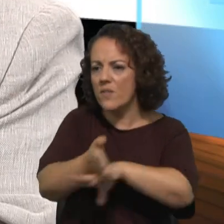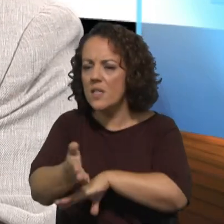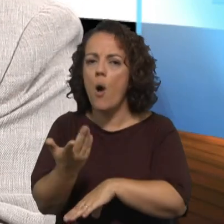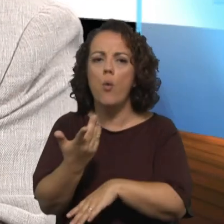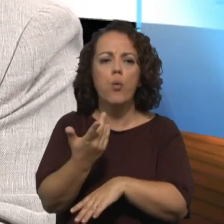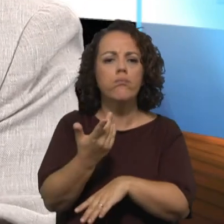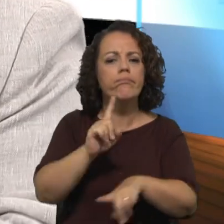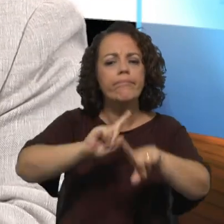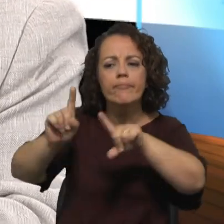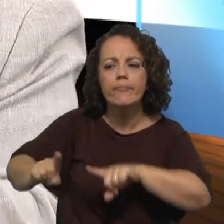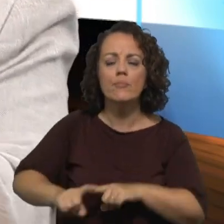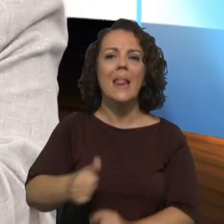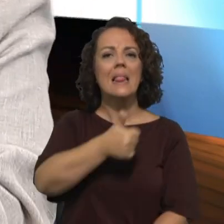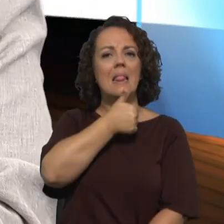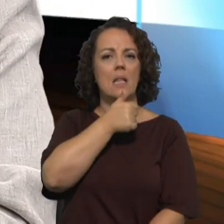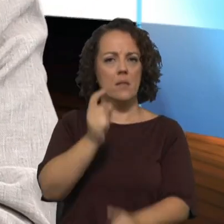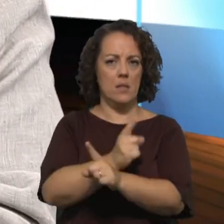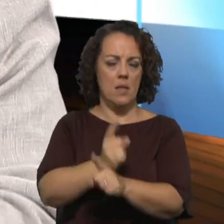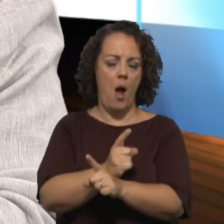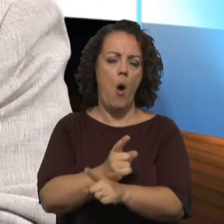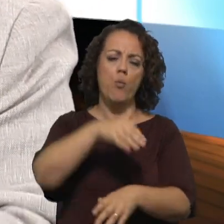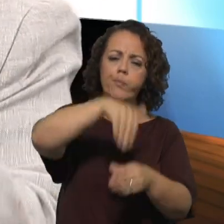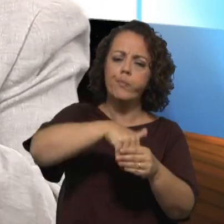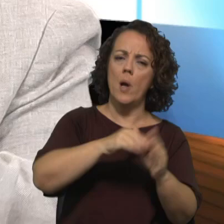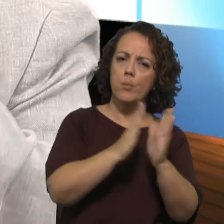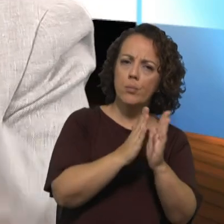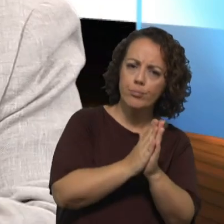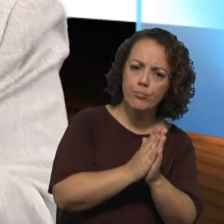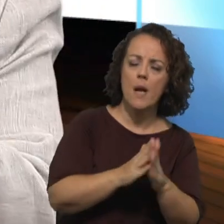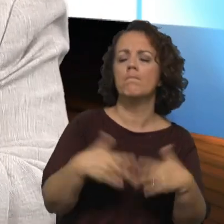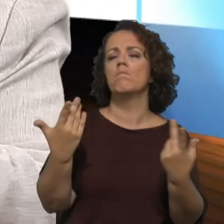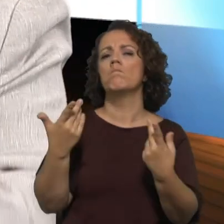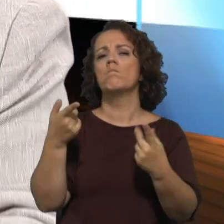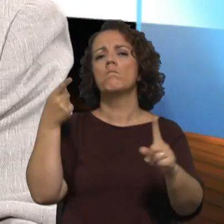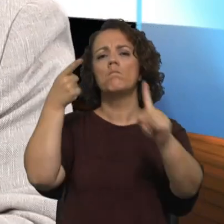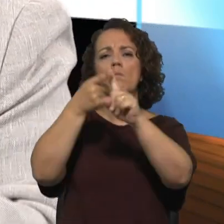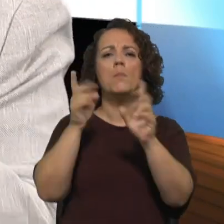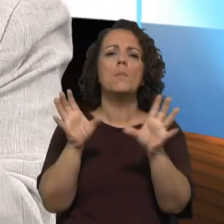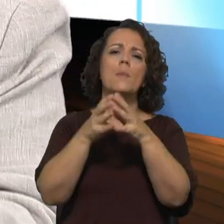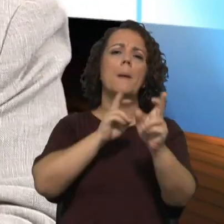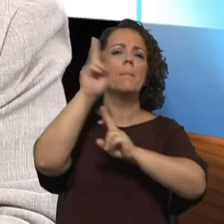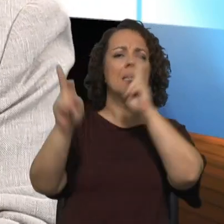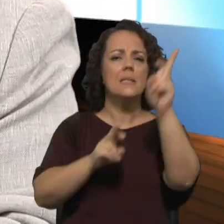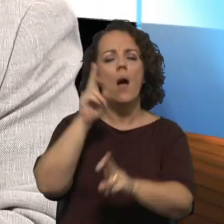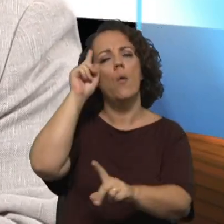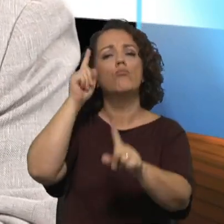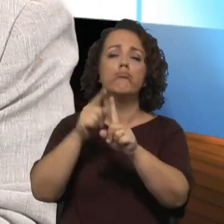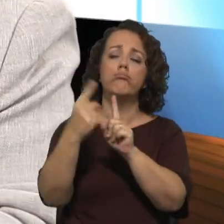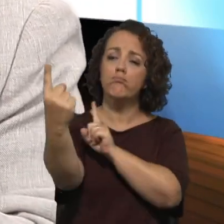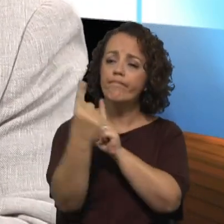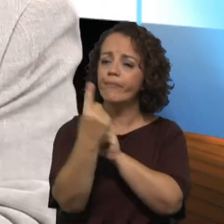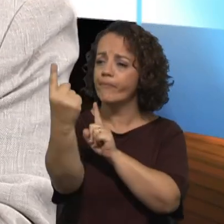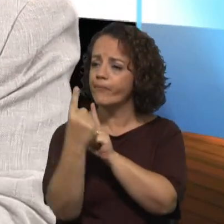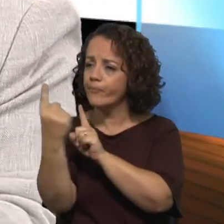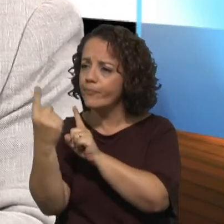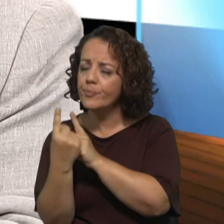tomada de decisão, nas opções pastorais, nas opções missionárias, num sentido clássico, de encontro aos outros. Essa